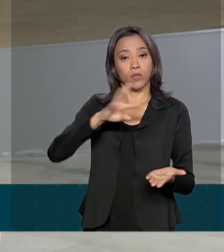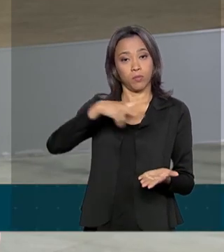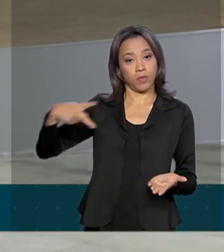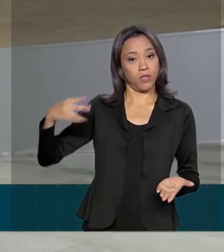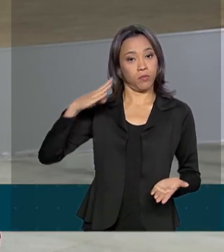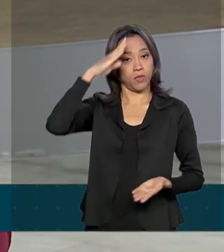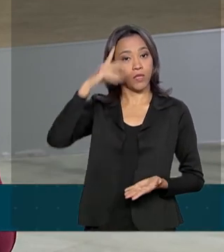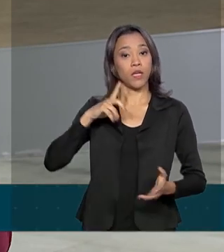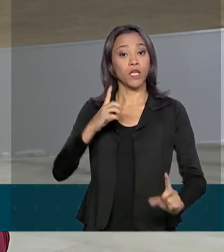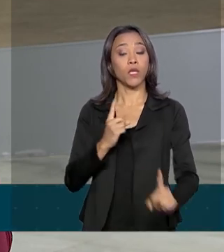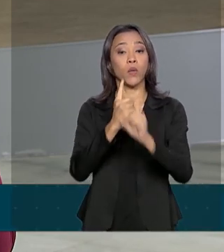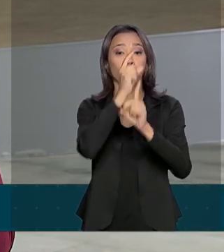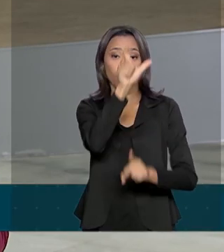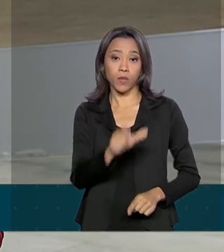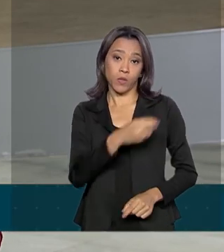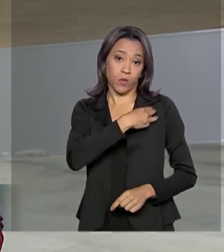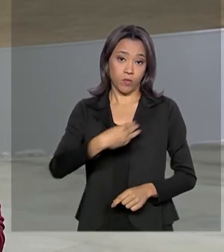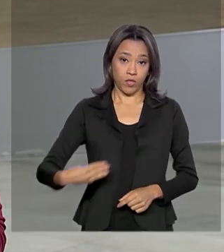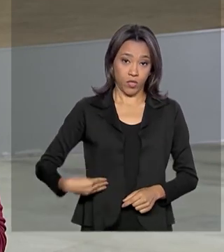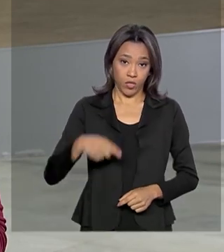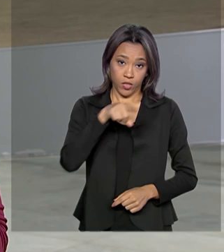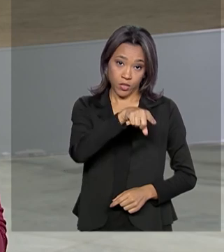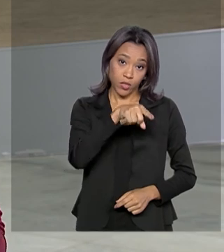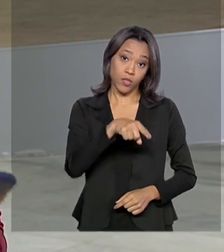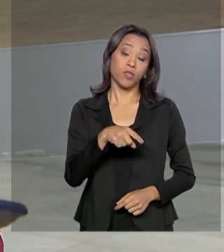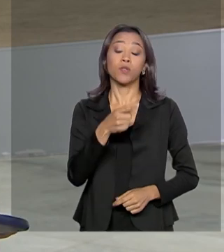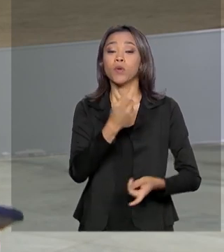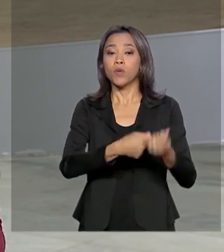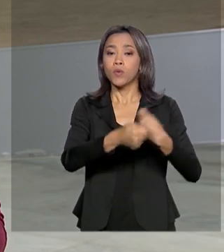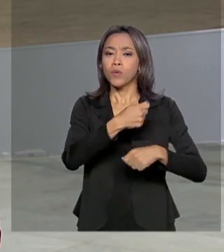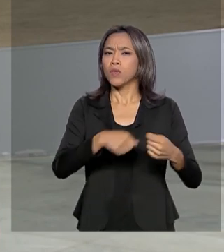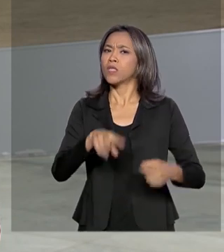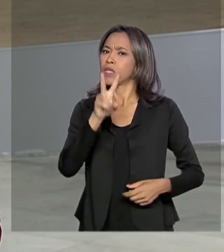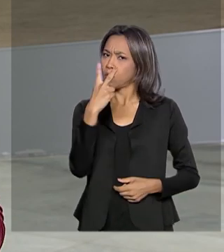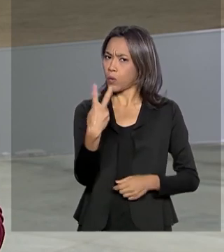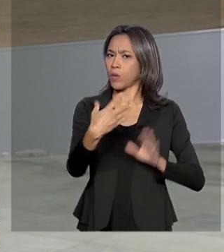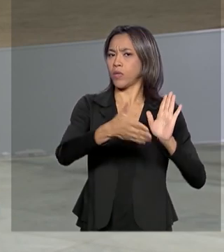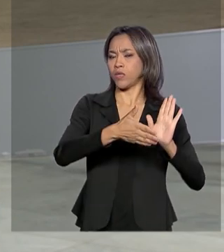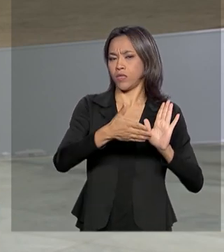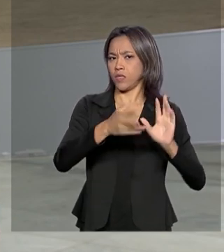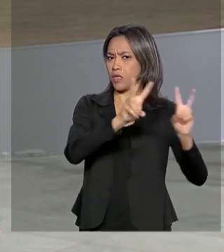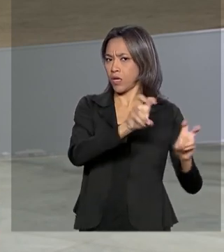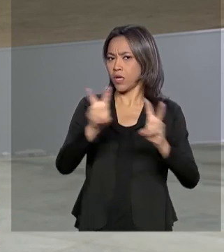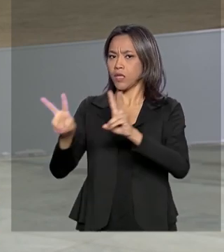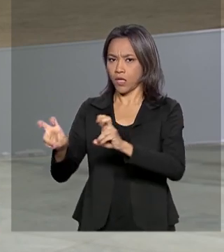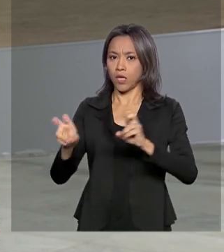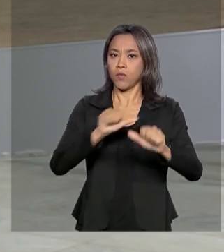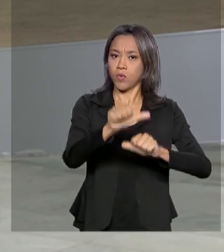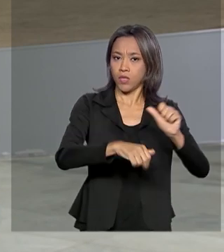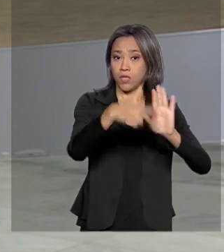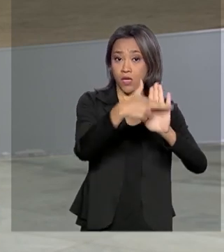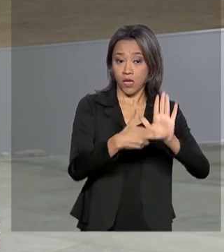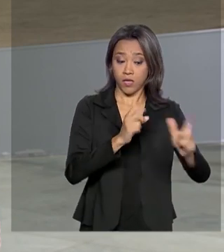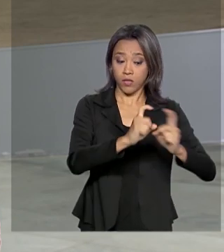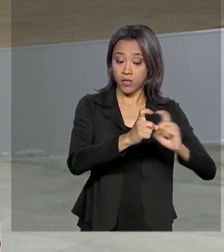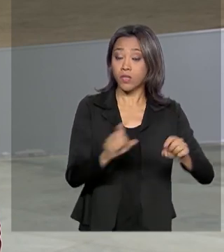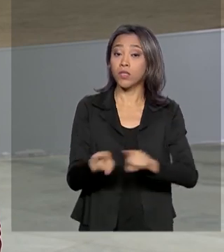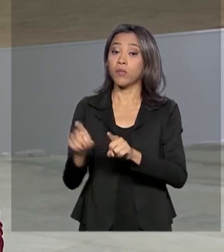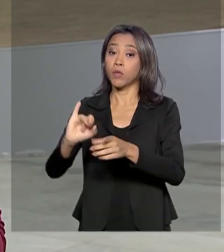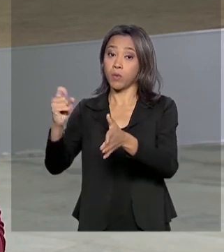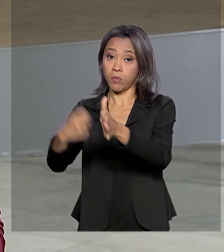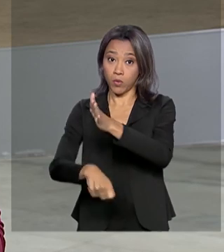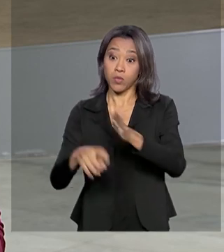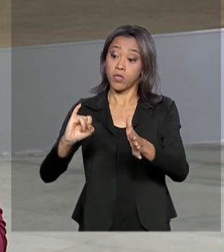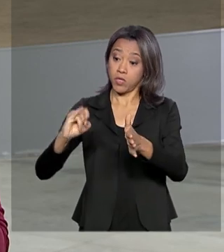ministro da Economia, Paulo Guedes, e na pauta estão as duas reformas, administrativa e tributária. O Ministério da Economia já adiantou que a reforma tributária deve